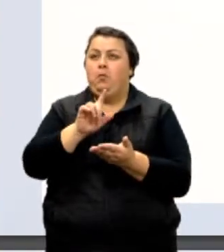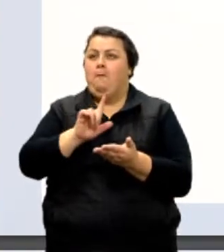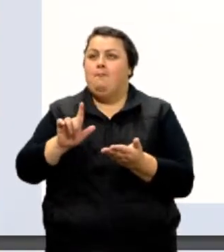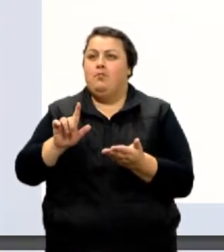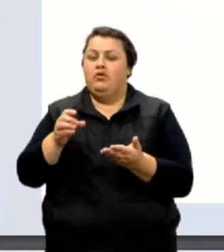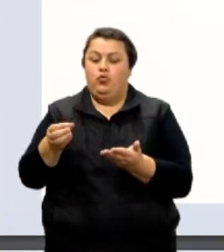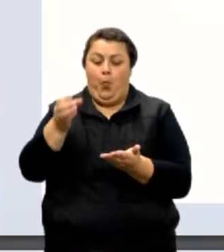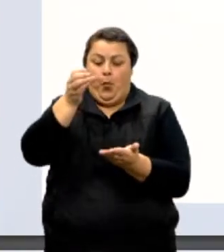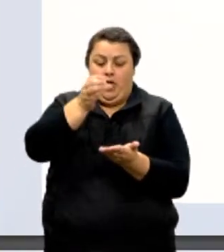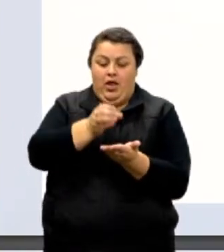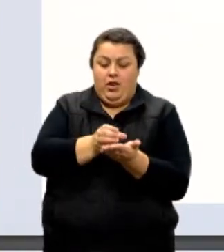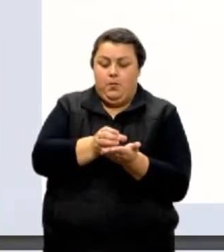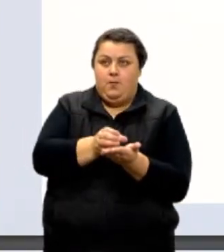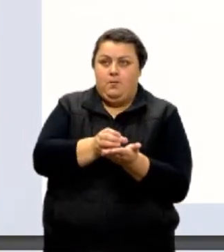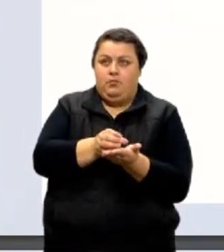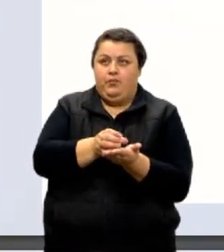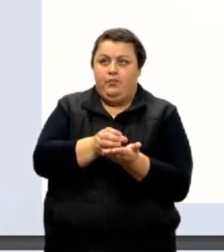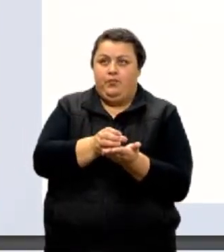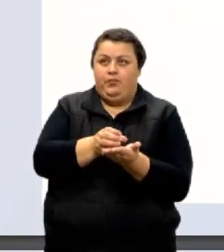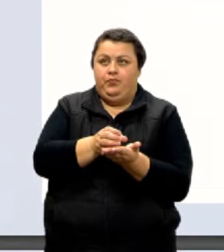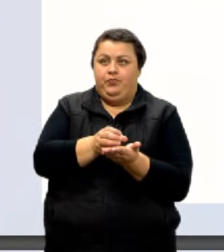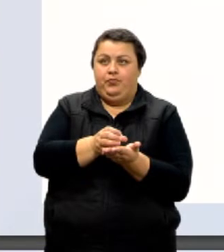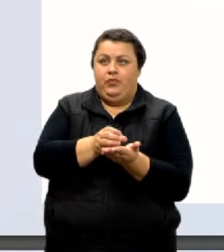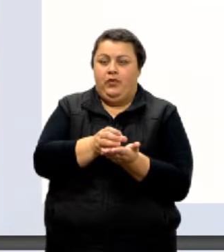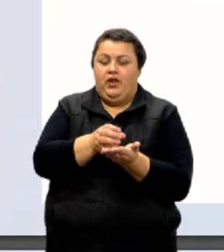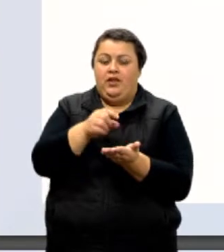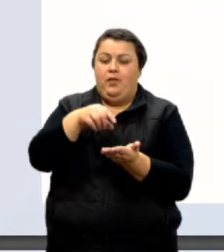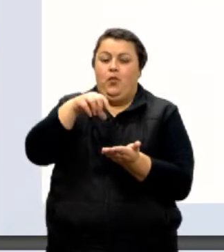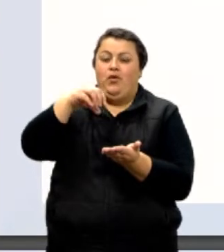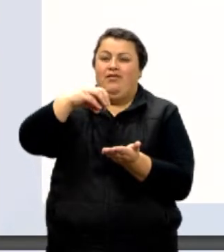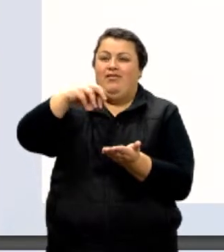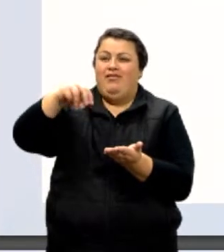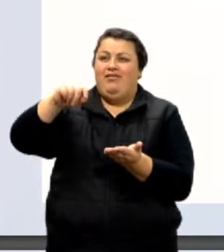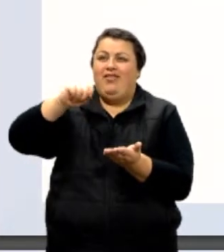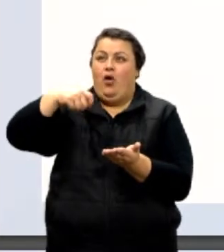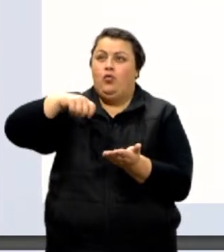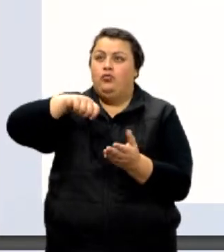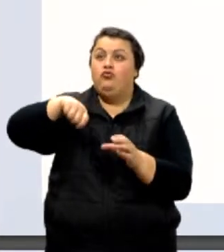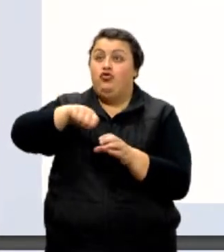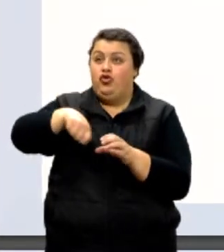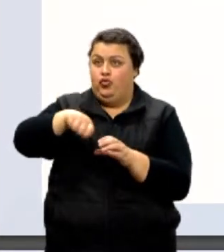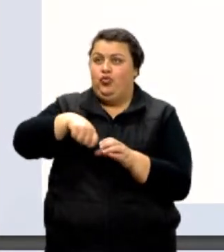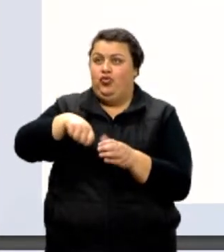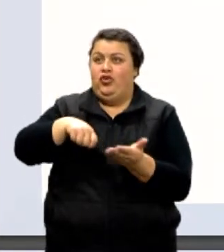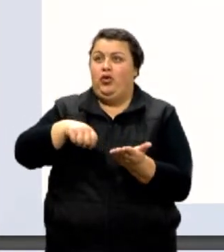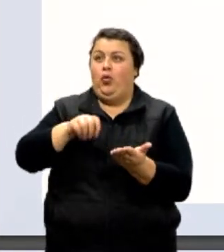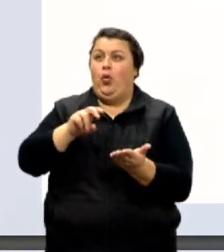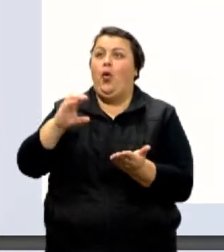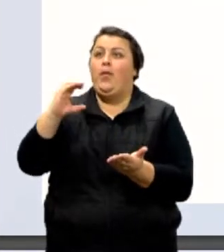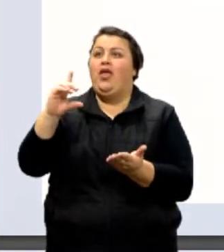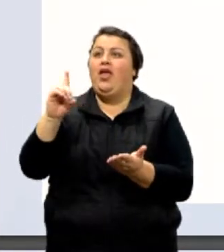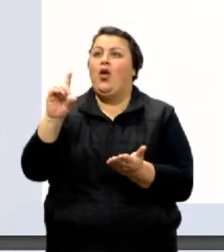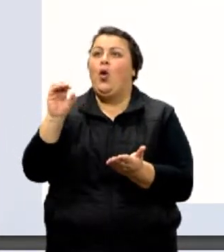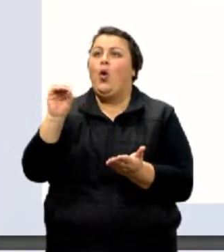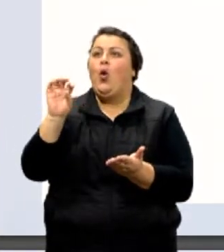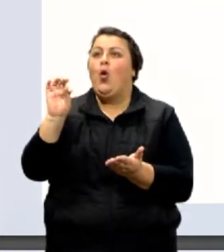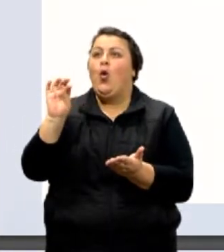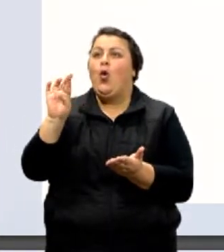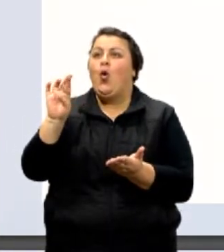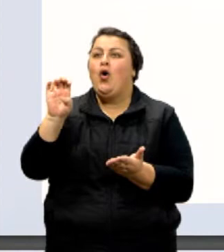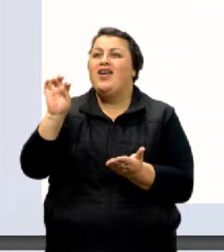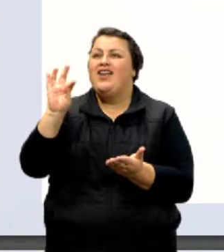de uma balança e tu põe um punhado de sal de cozinha. cloreto de sódio. O que